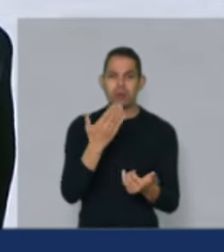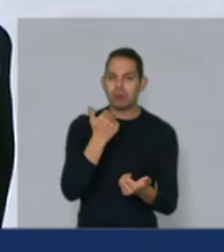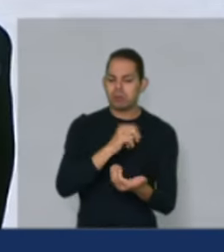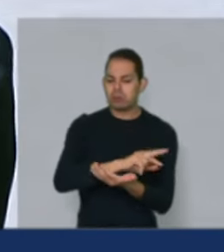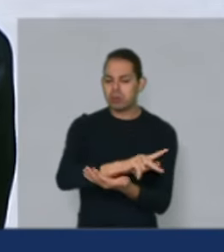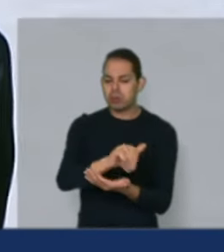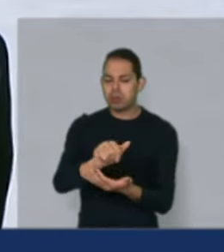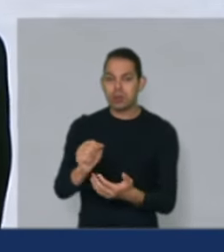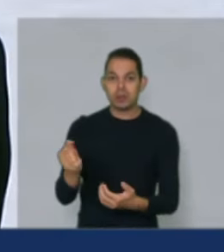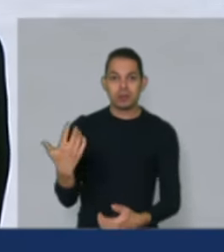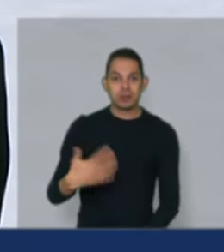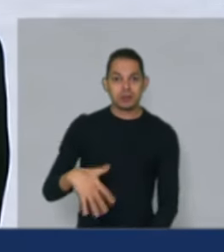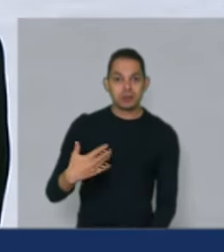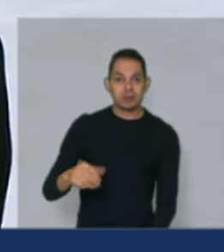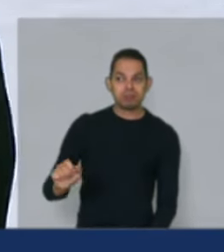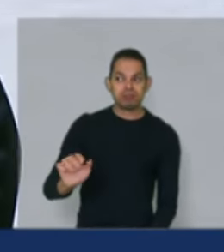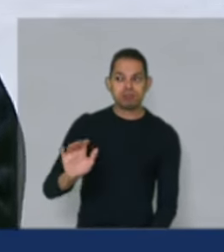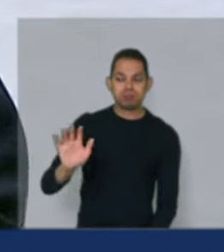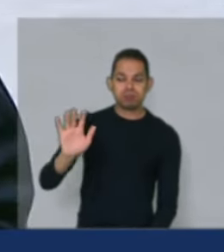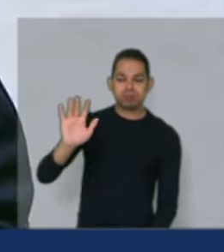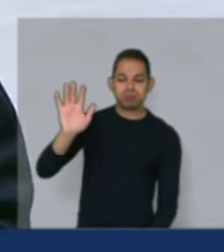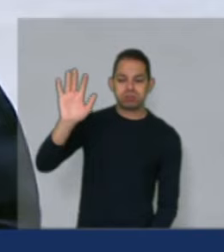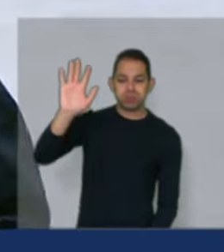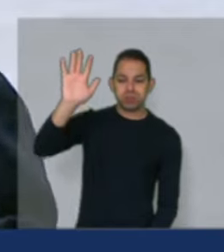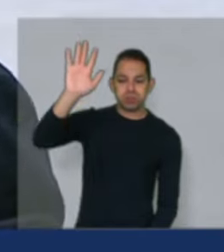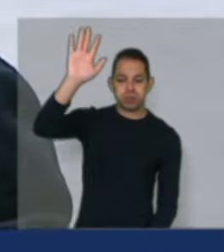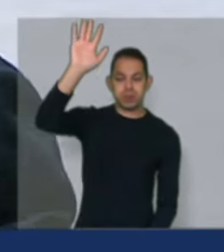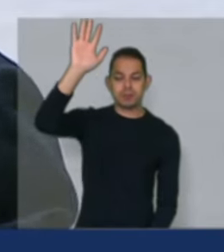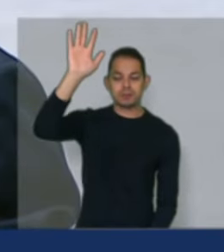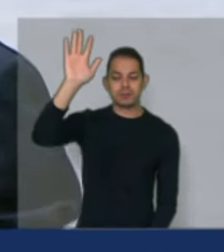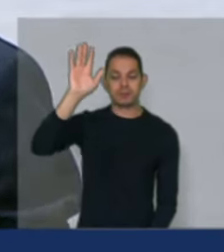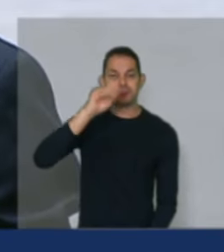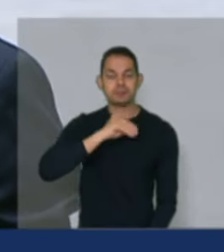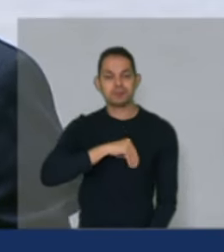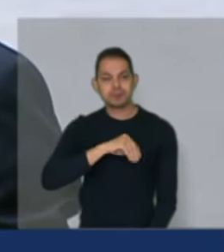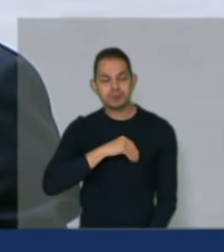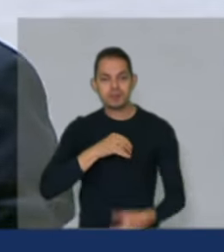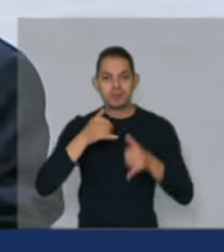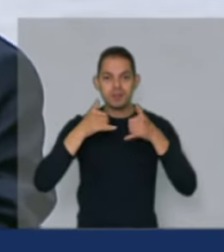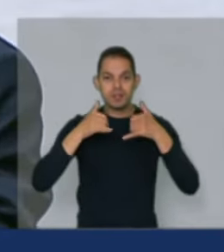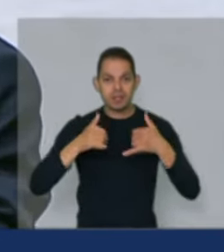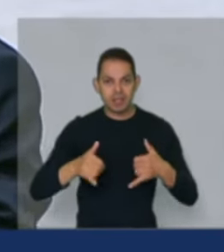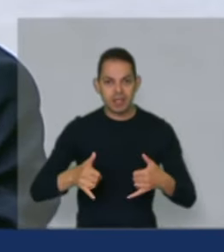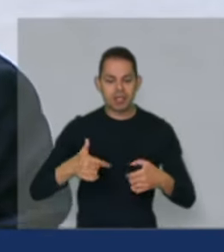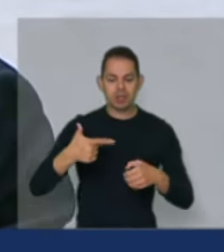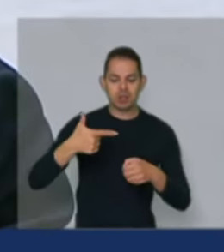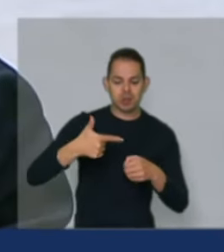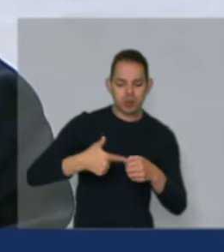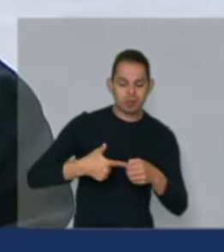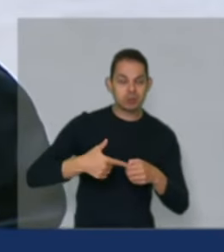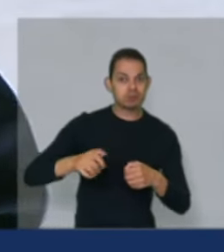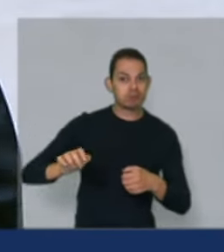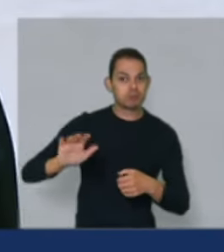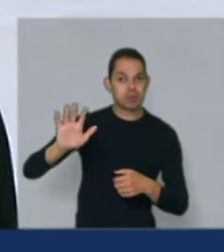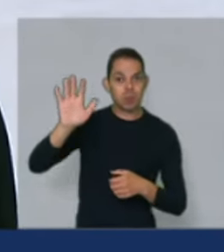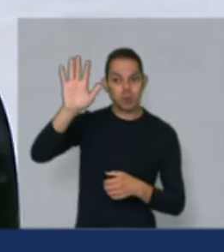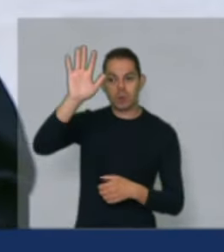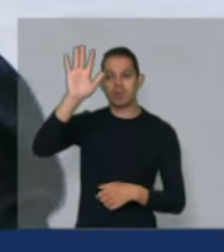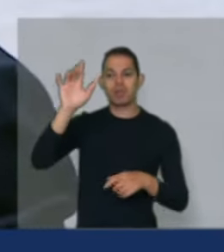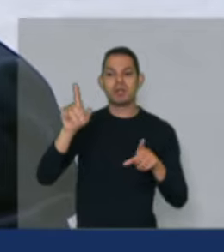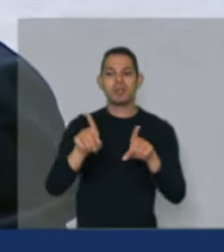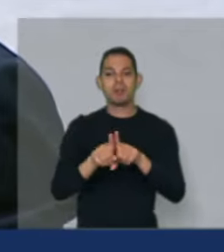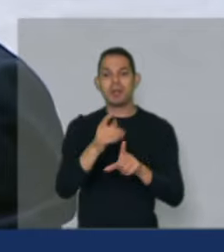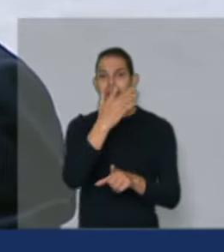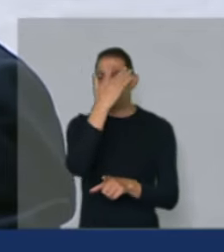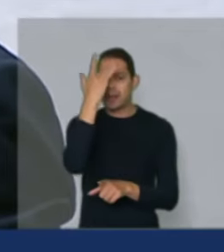Preço dos alimentos caros e custos, tanto de energia de combustíveis, altíssimos. Então, quem produz